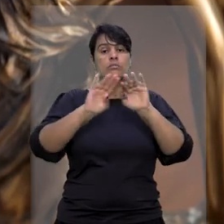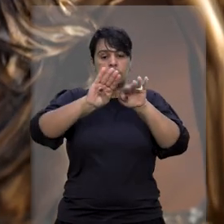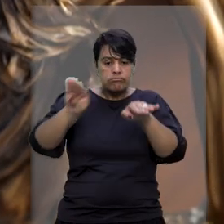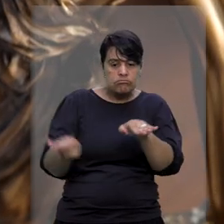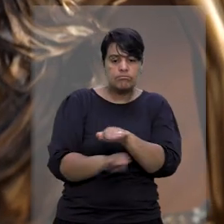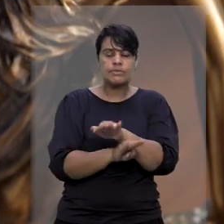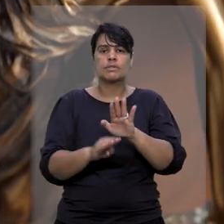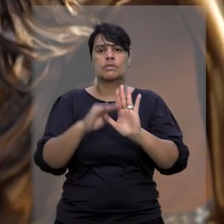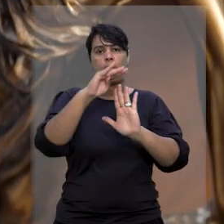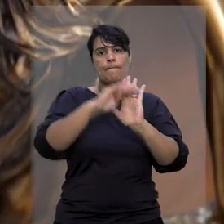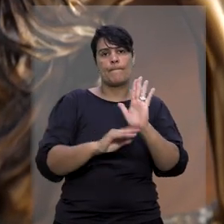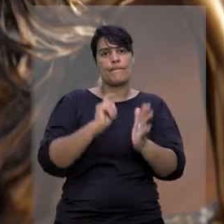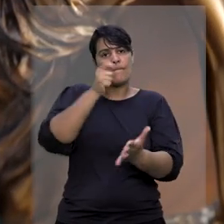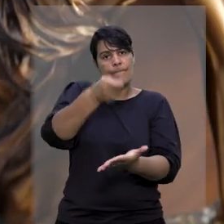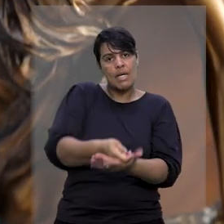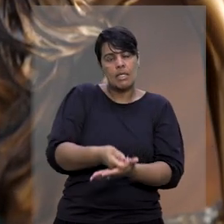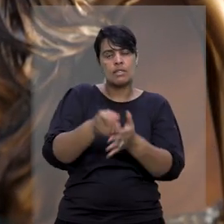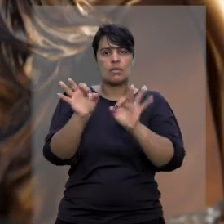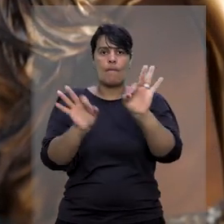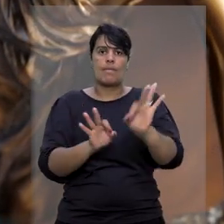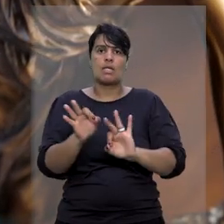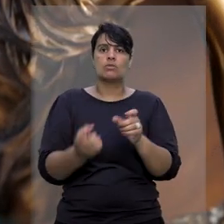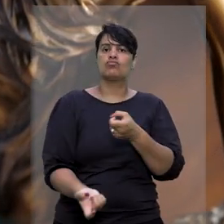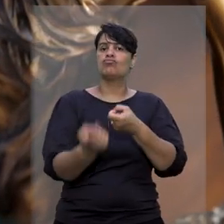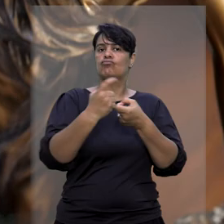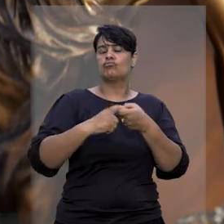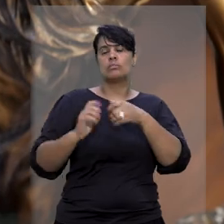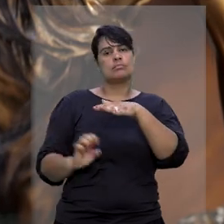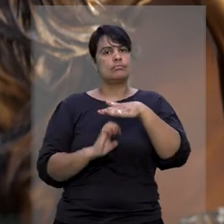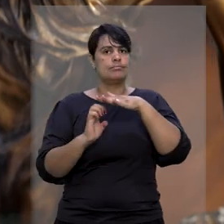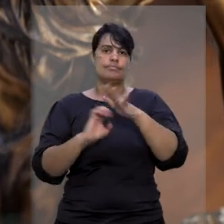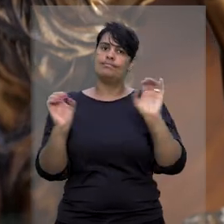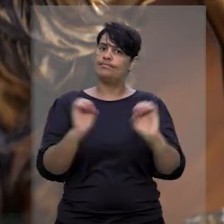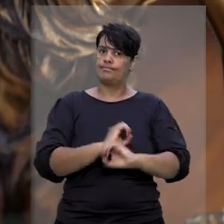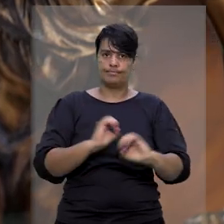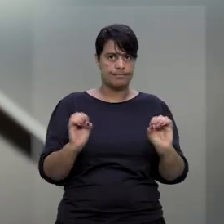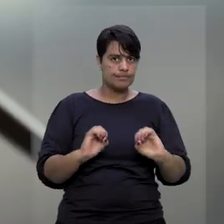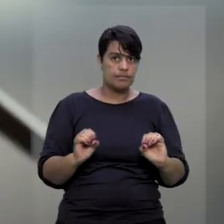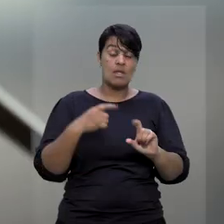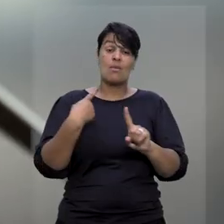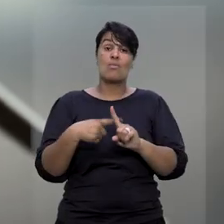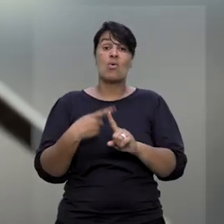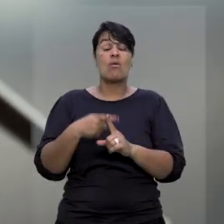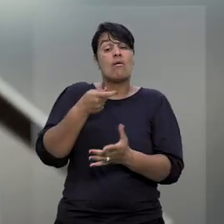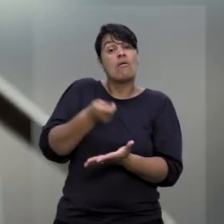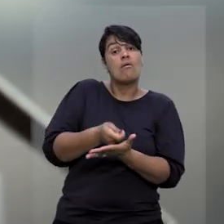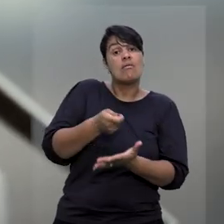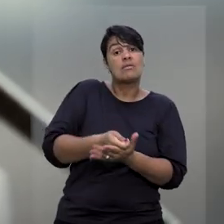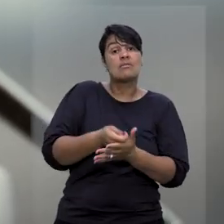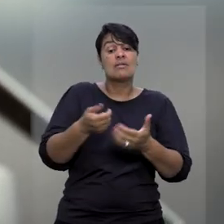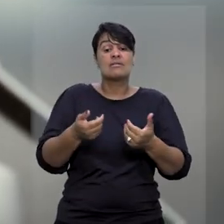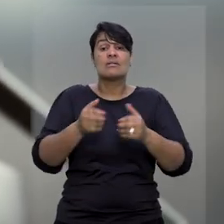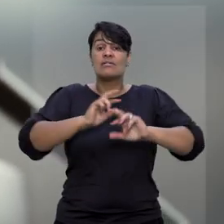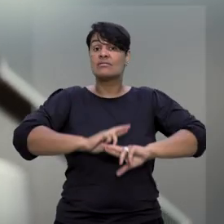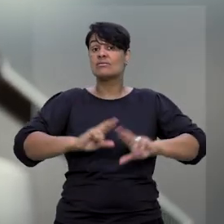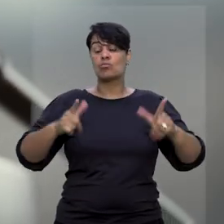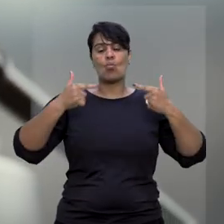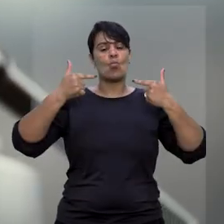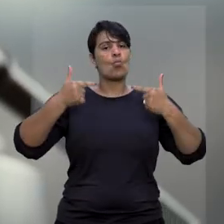sujeitar à forma de pagamento estabelecida pelo plano de recuperação da empresa, pois a exigência de